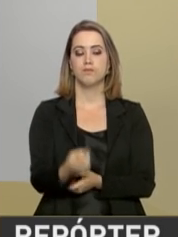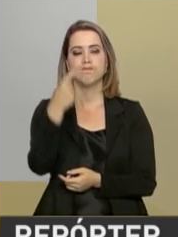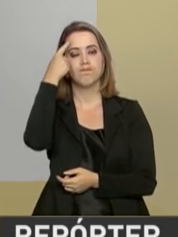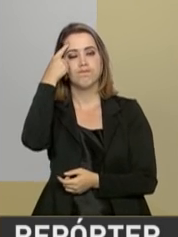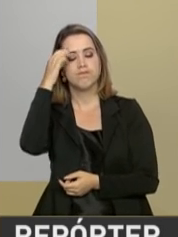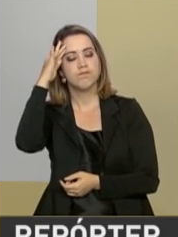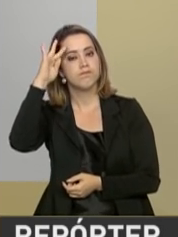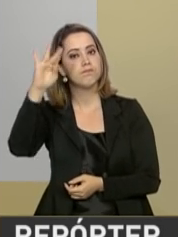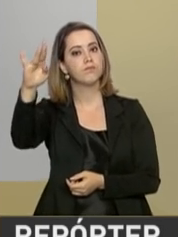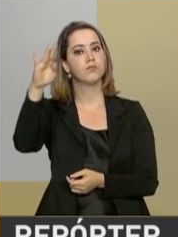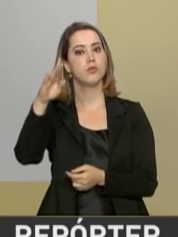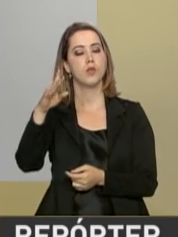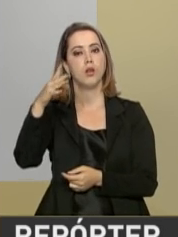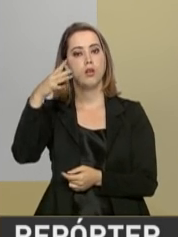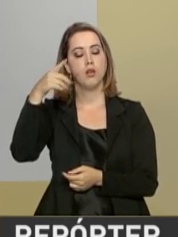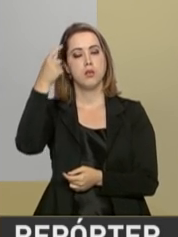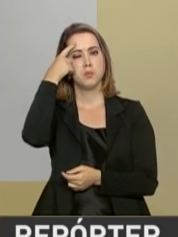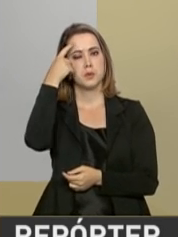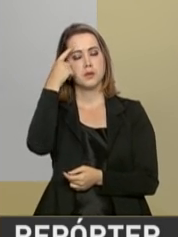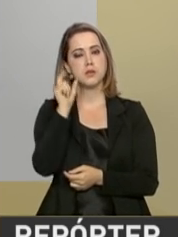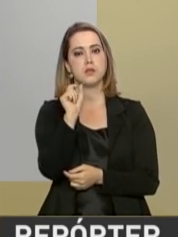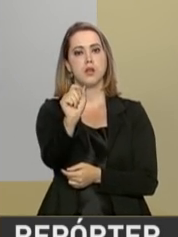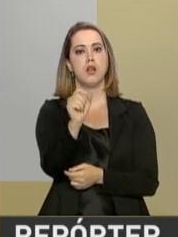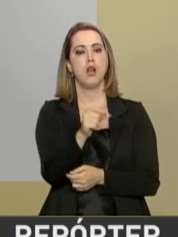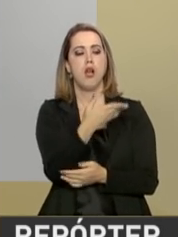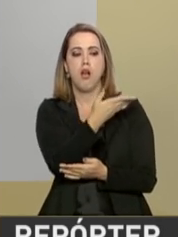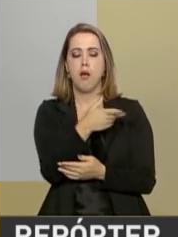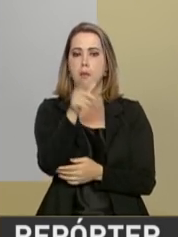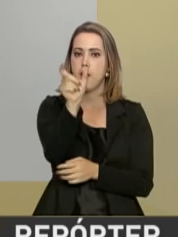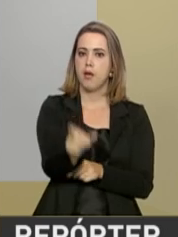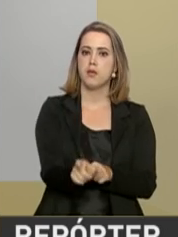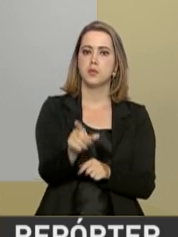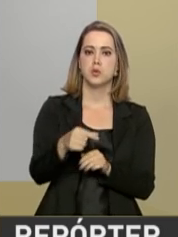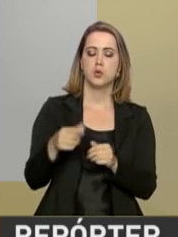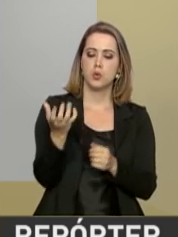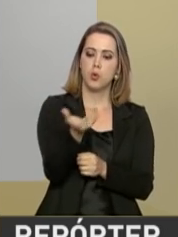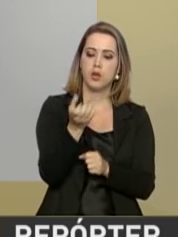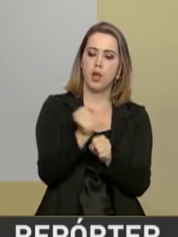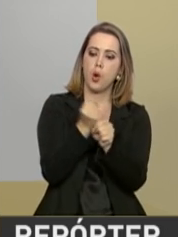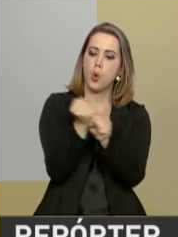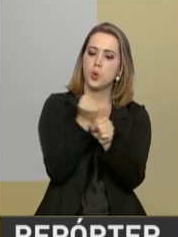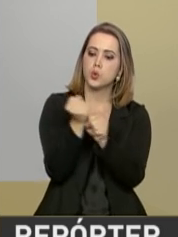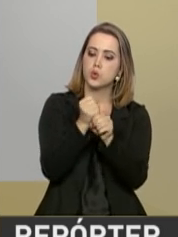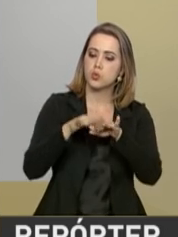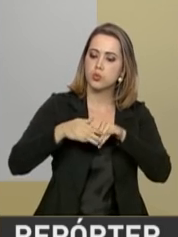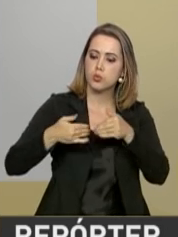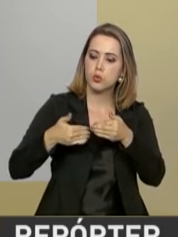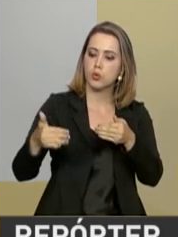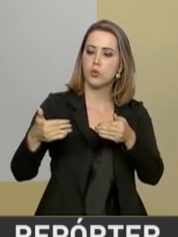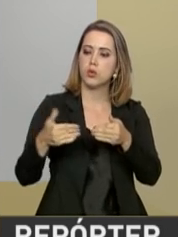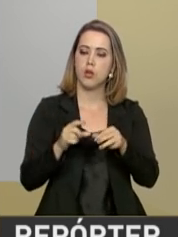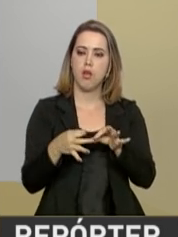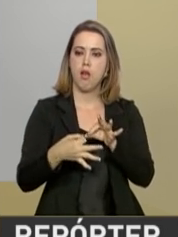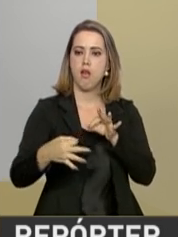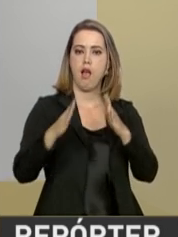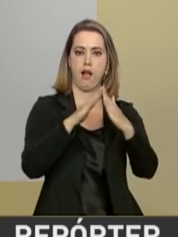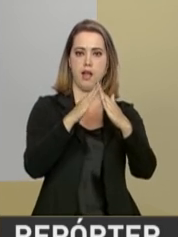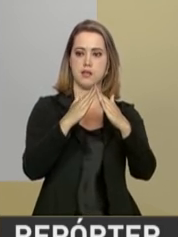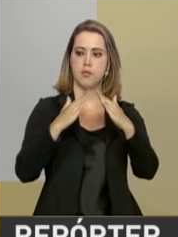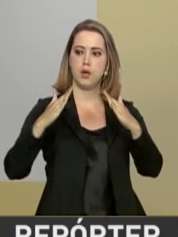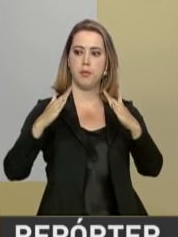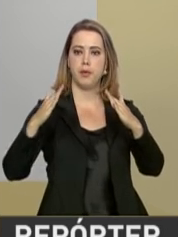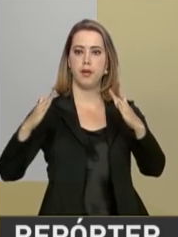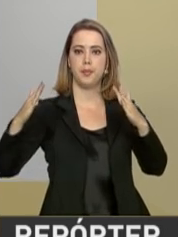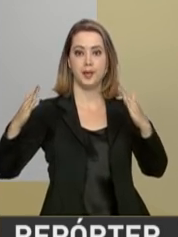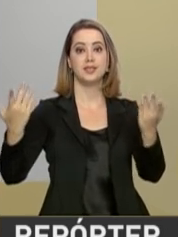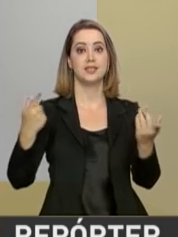o seguinte. Você tem lá a sua propriedade, ele vai querer aumentar um quarto, ou vai querer cimentar a casa, ou vai querer ampliar o